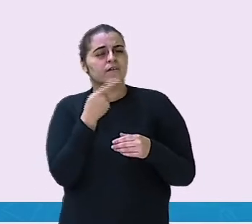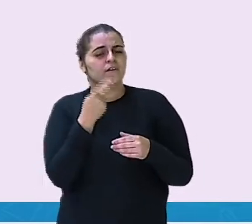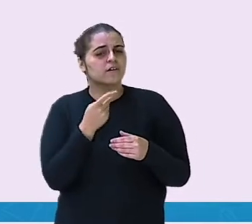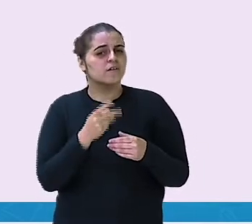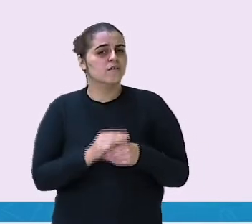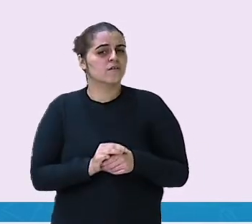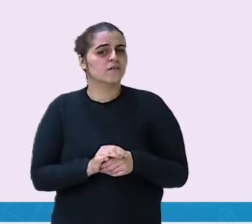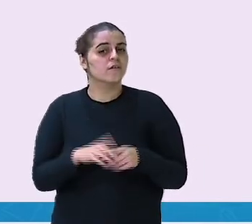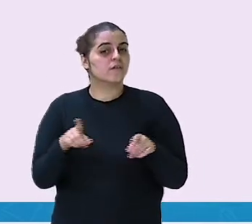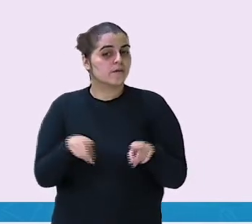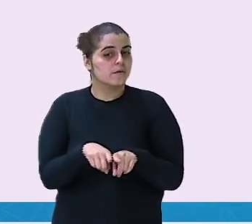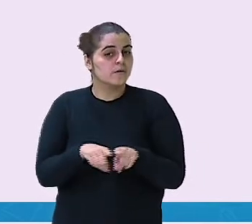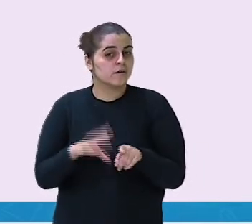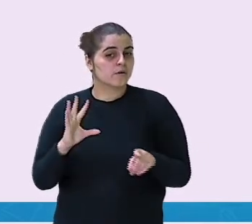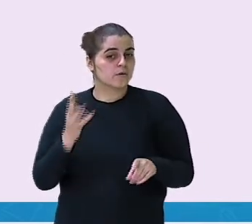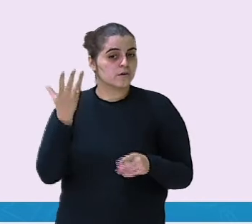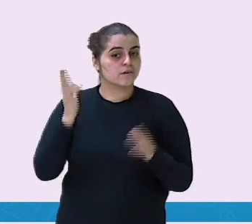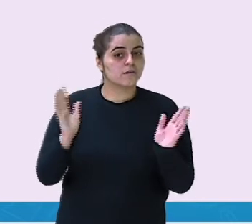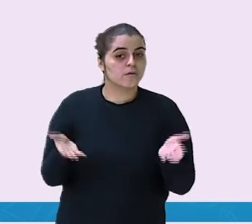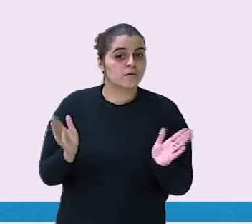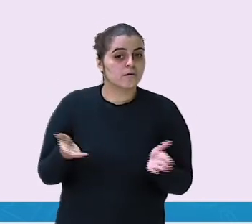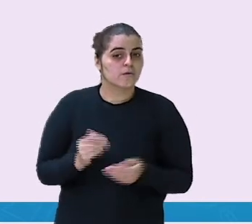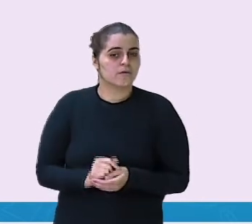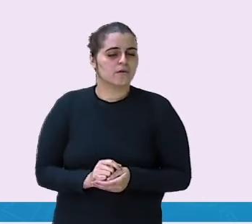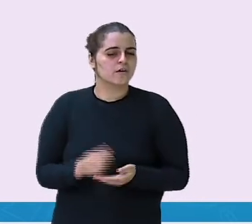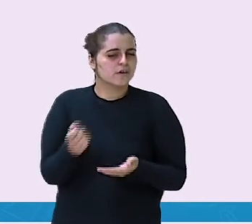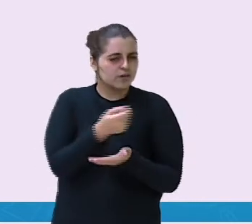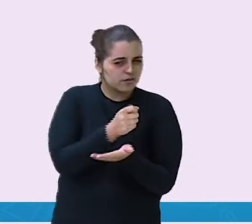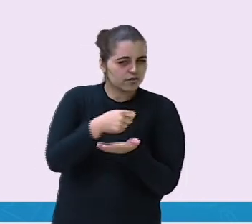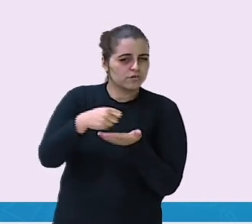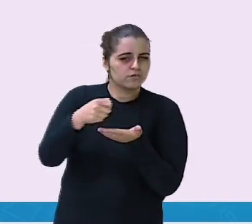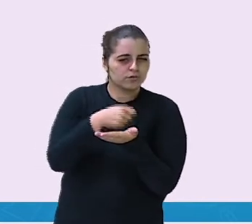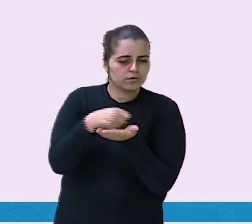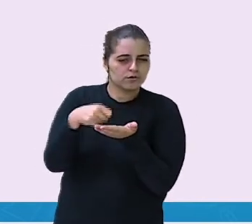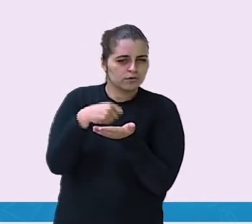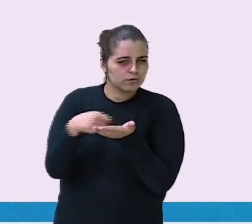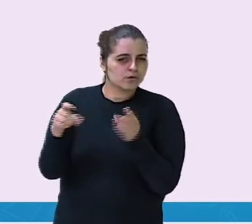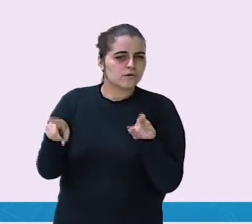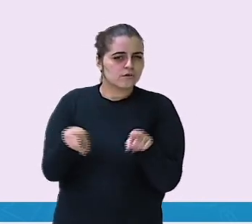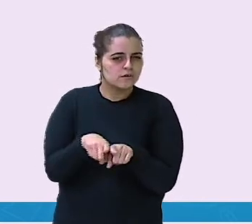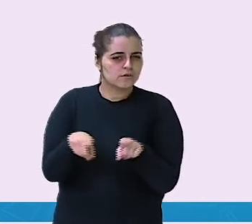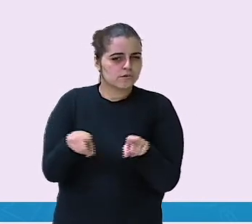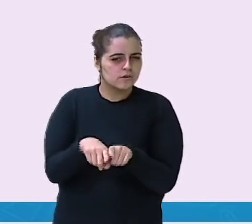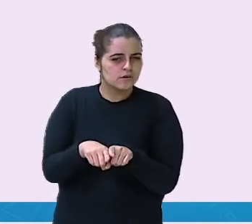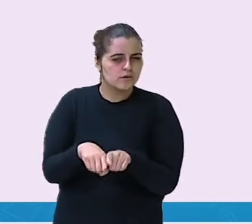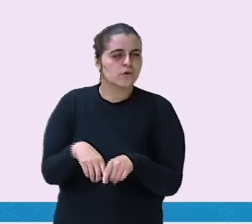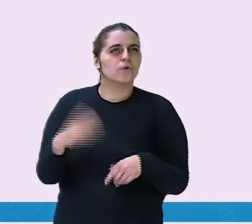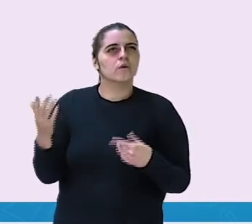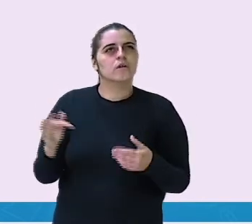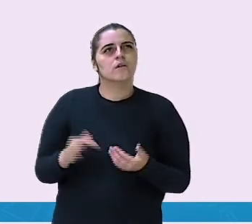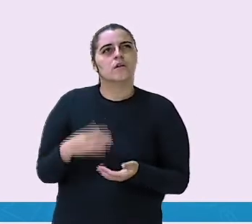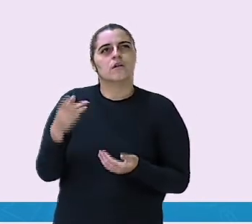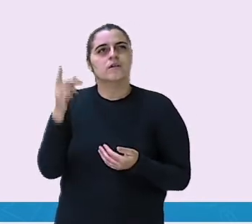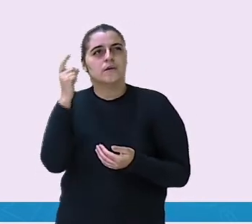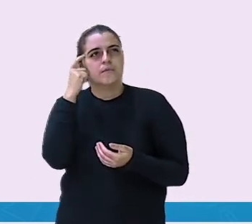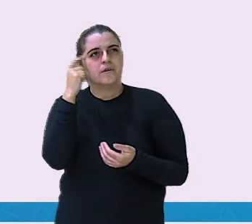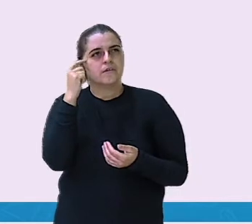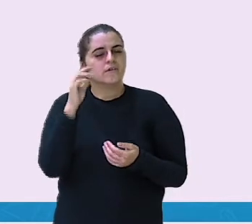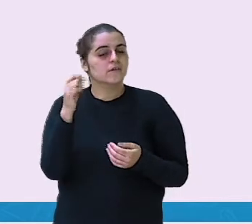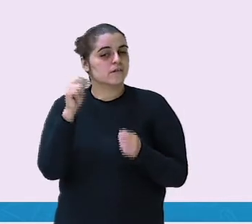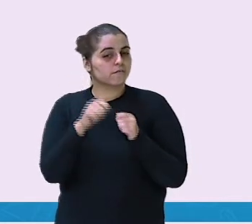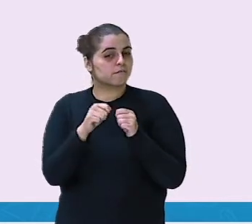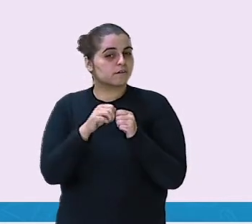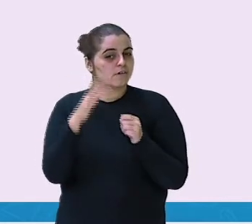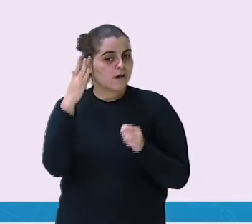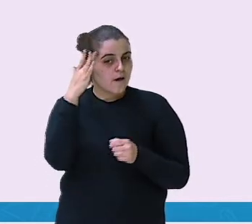de hoje e registrou também algumas coisas que já está agendado para fazer amanhã.